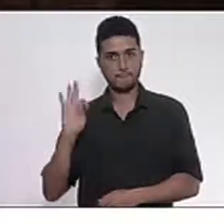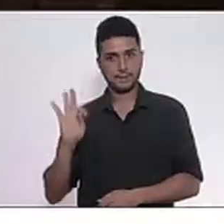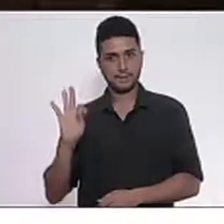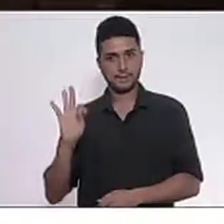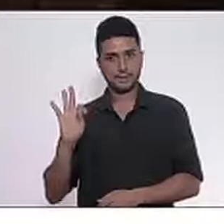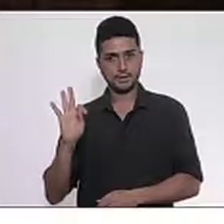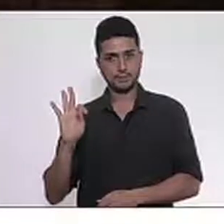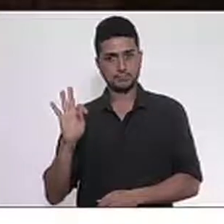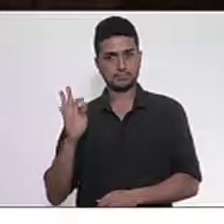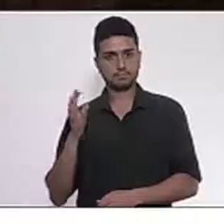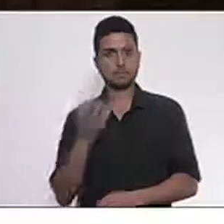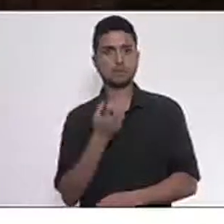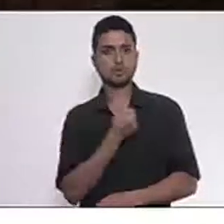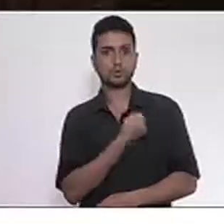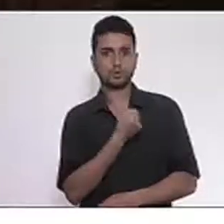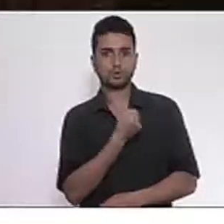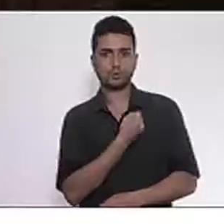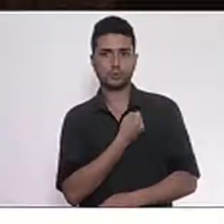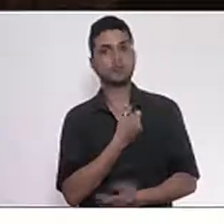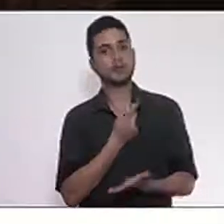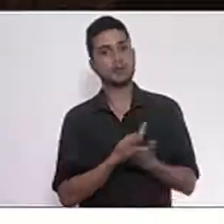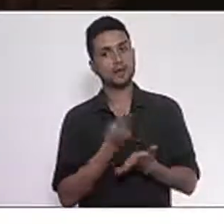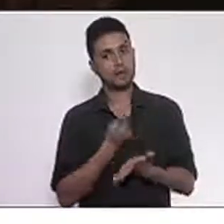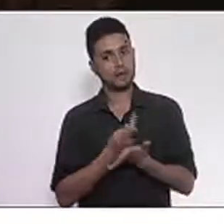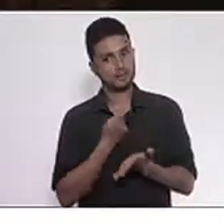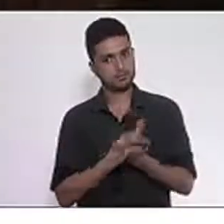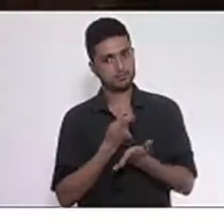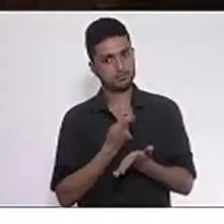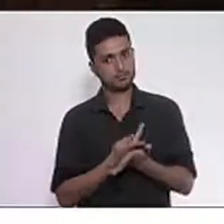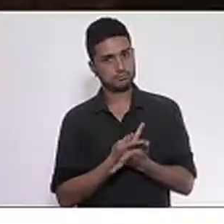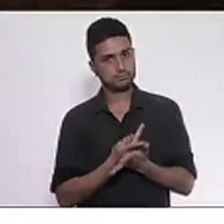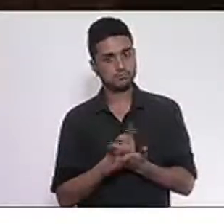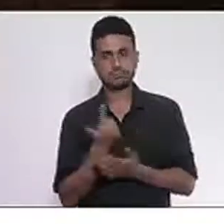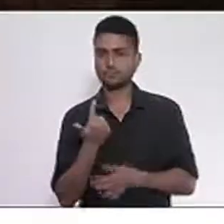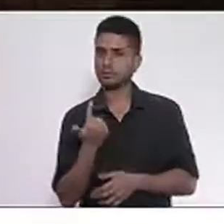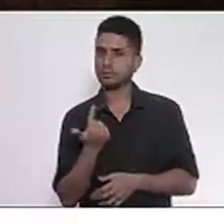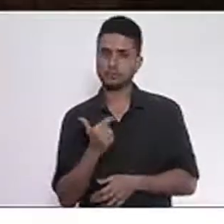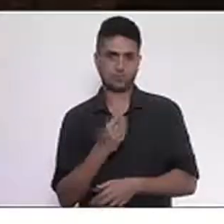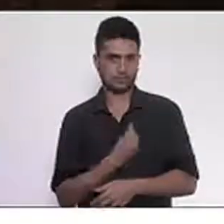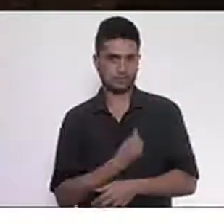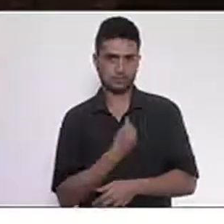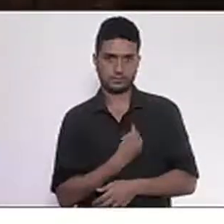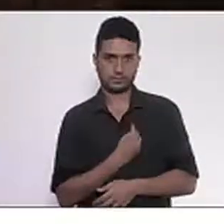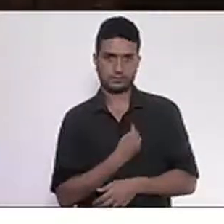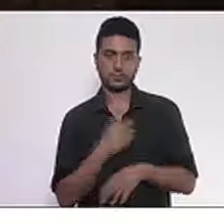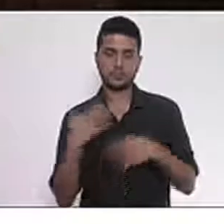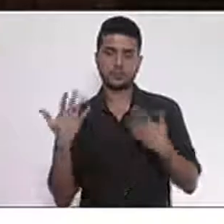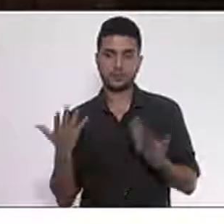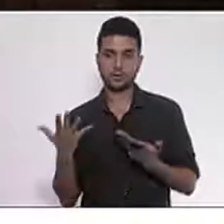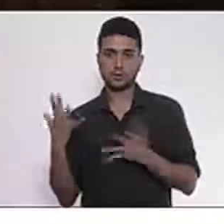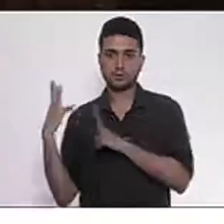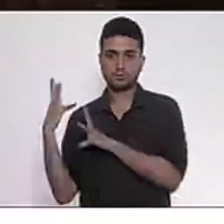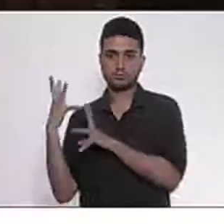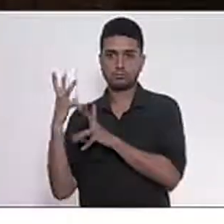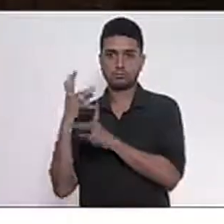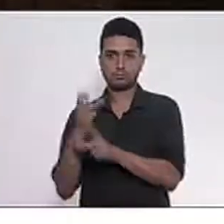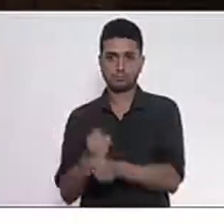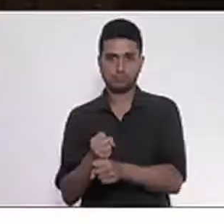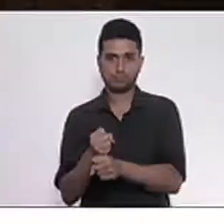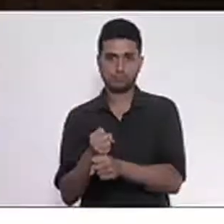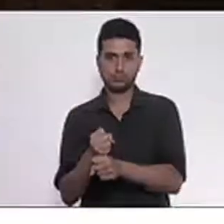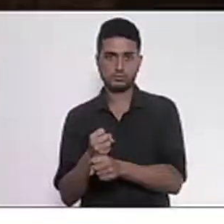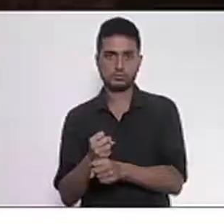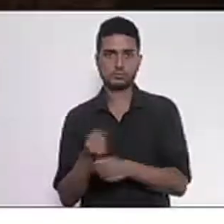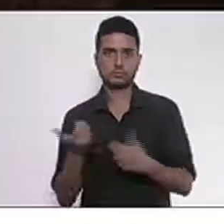fora da realidade e trouxe para valores atuais. E a diferença